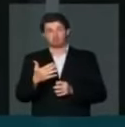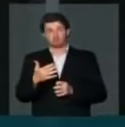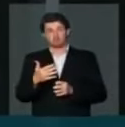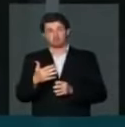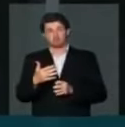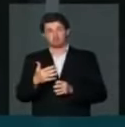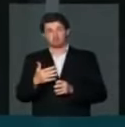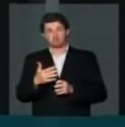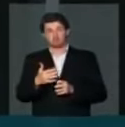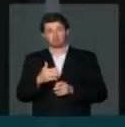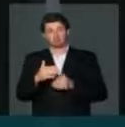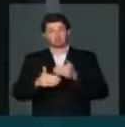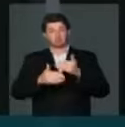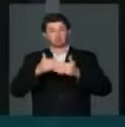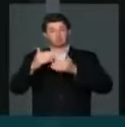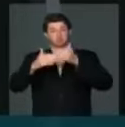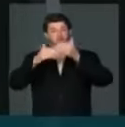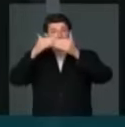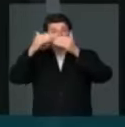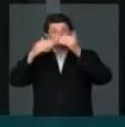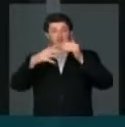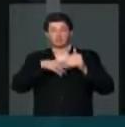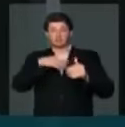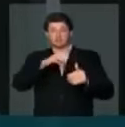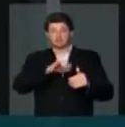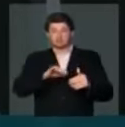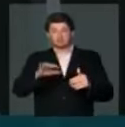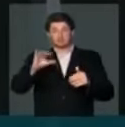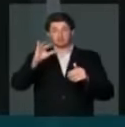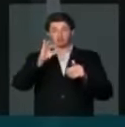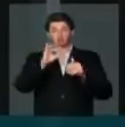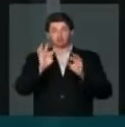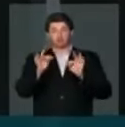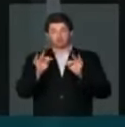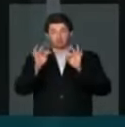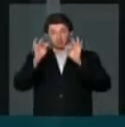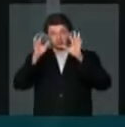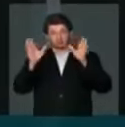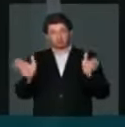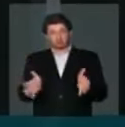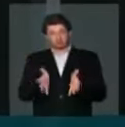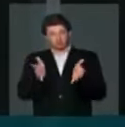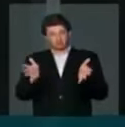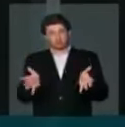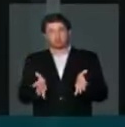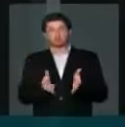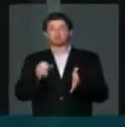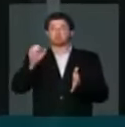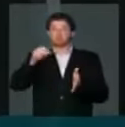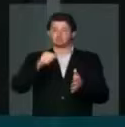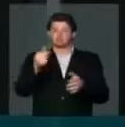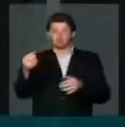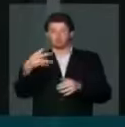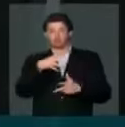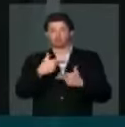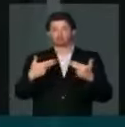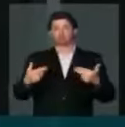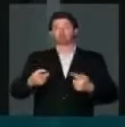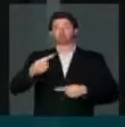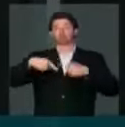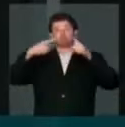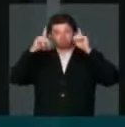ao desenvolvimento científico, tecnológico e ao incentivo à inovação.